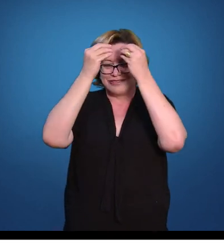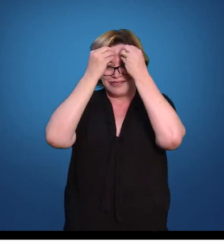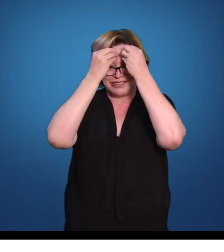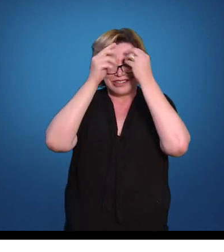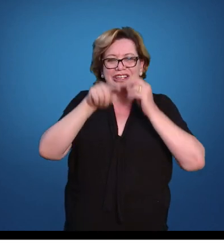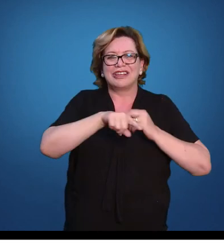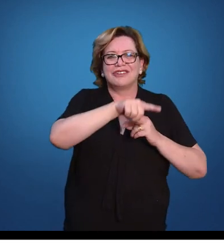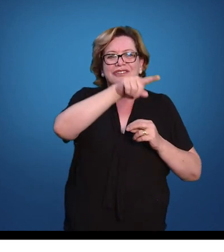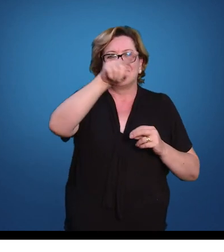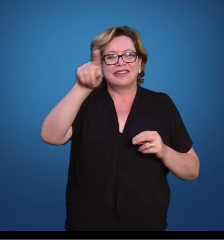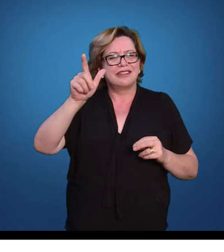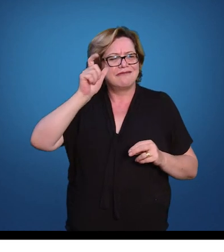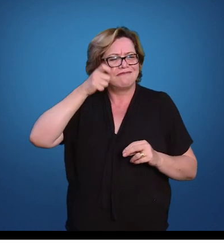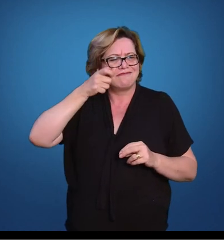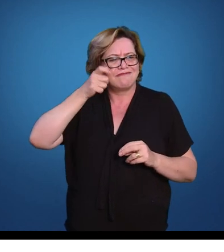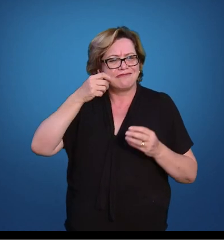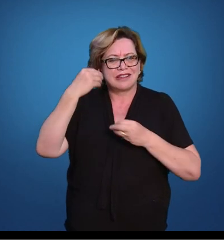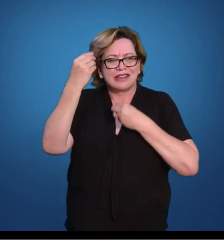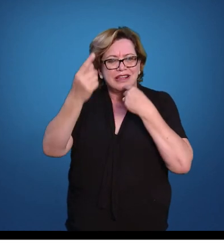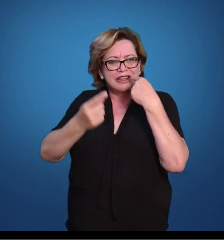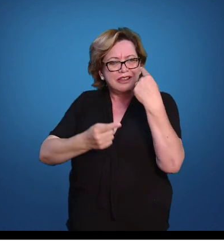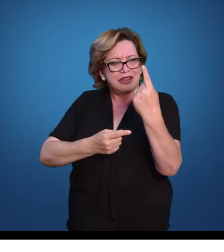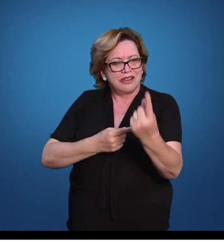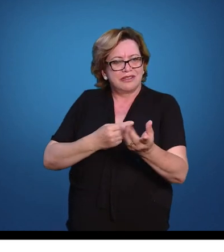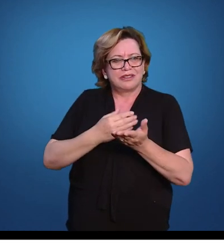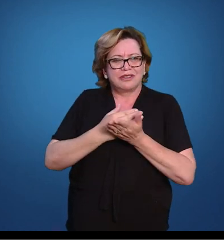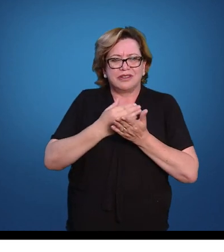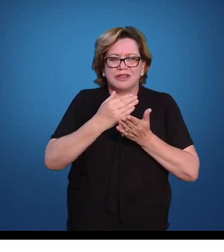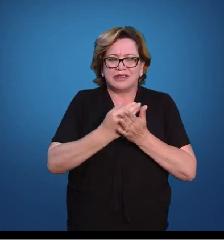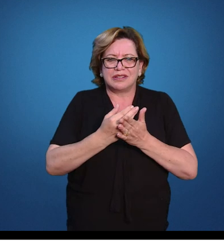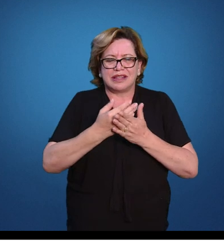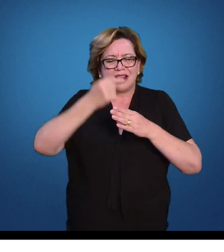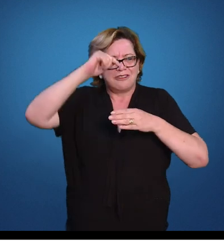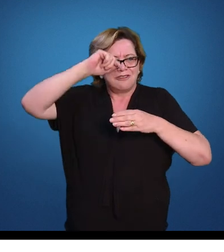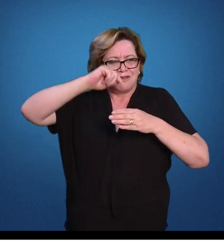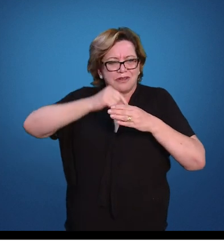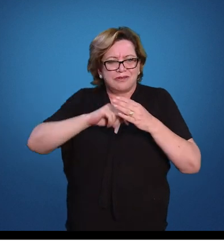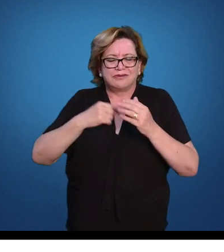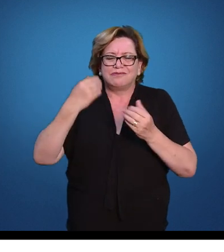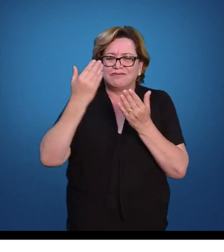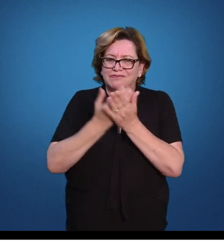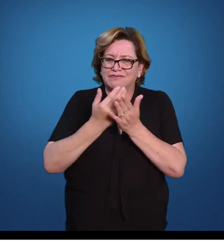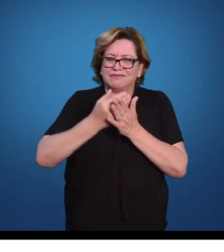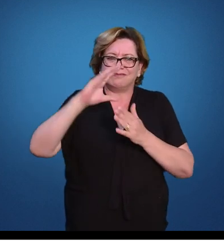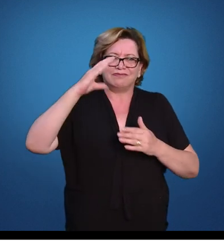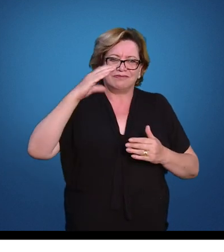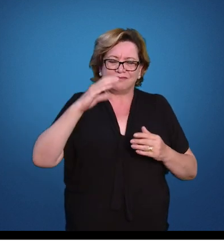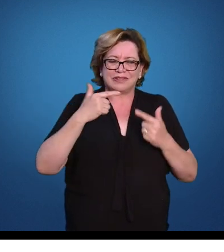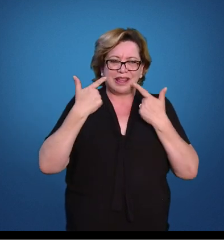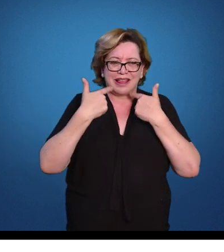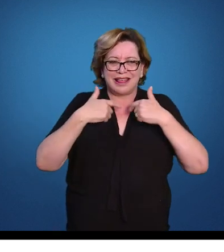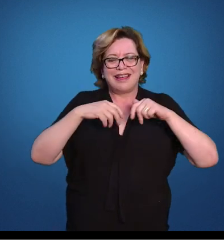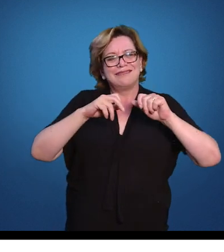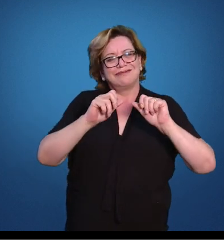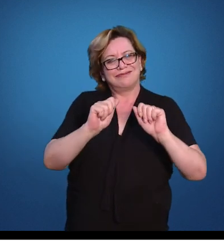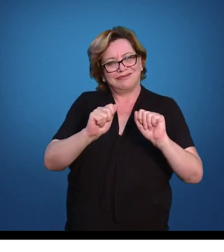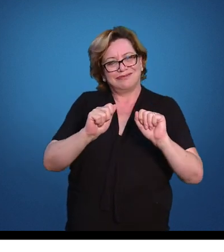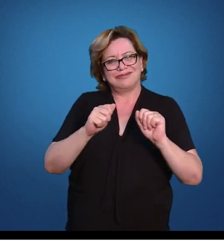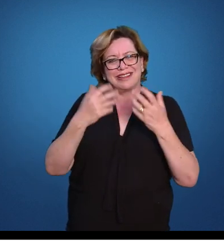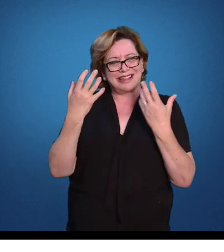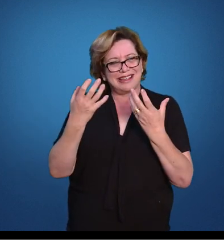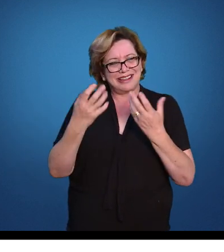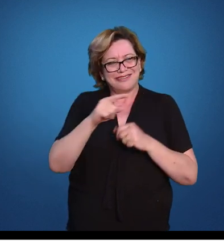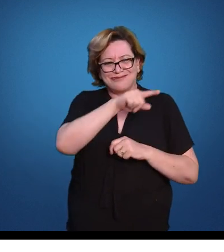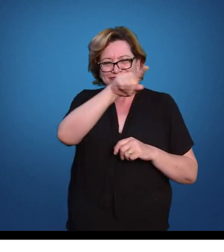estejam bastante interessados para a partir da próxima aula nós mergulharmos nessa ciência que espero que também seja bastante cativante